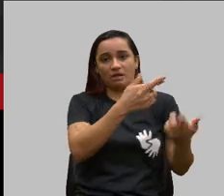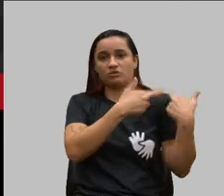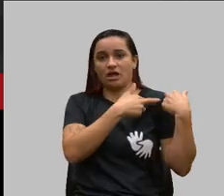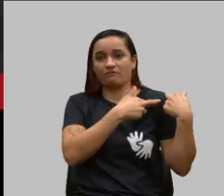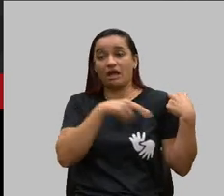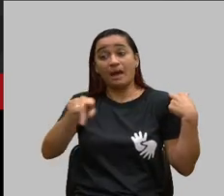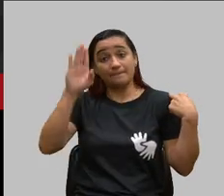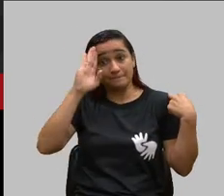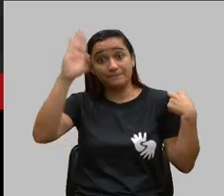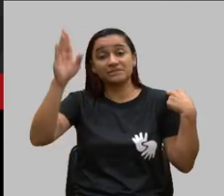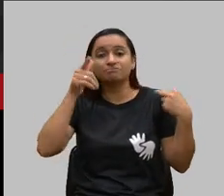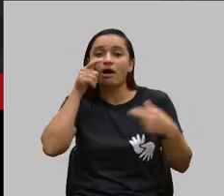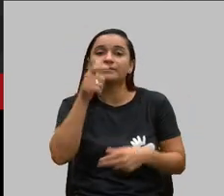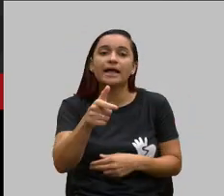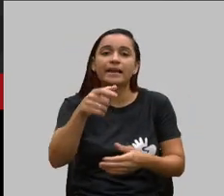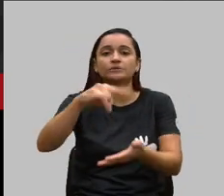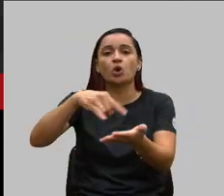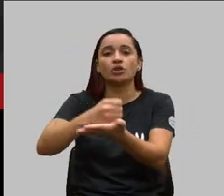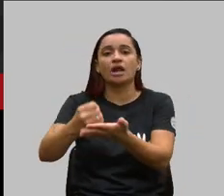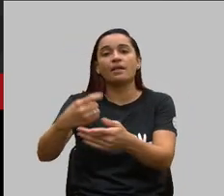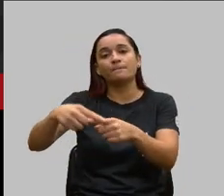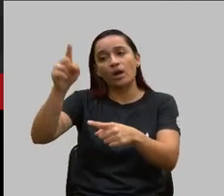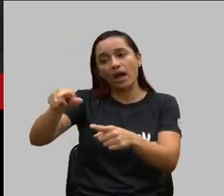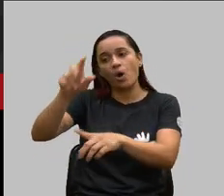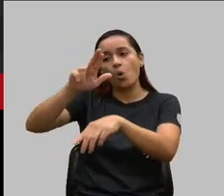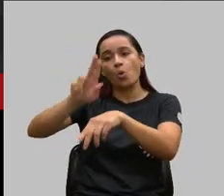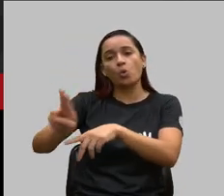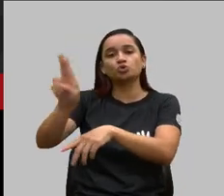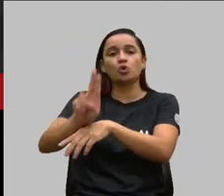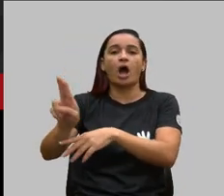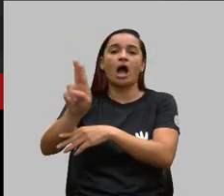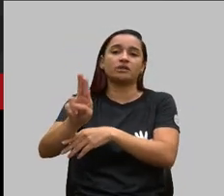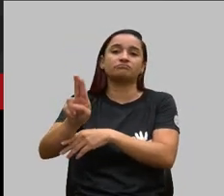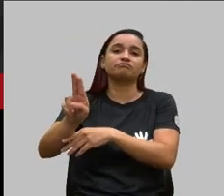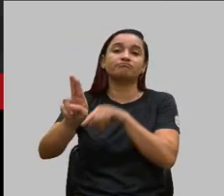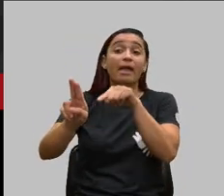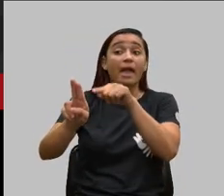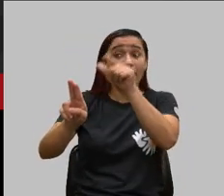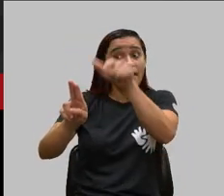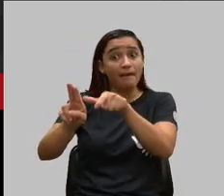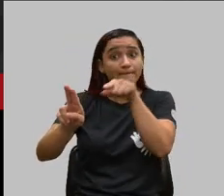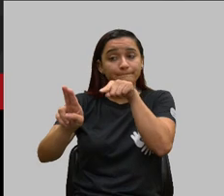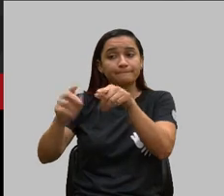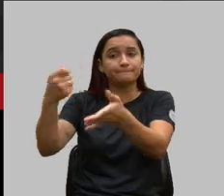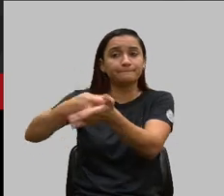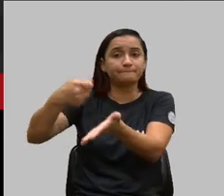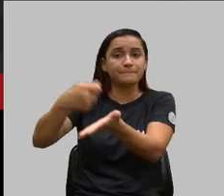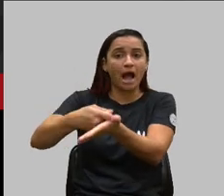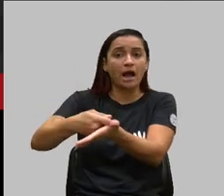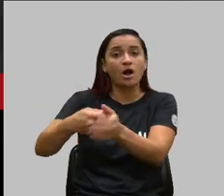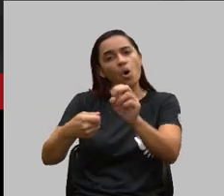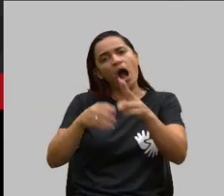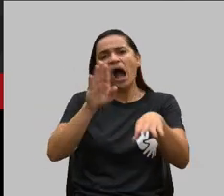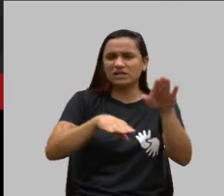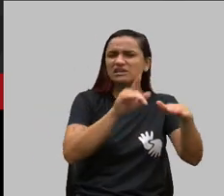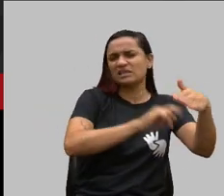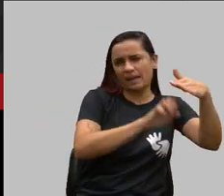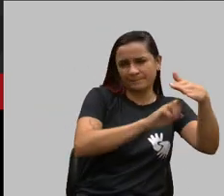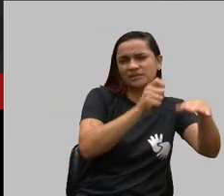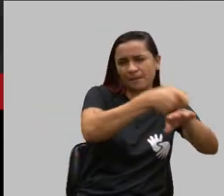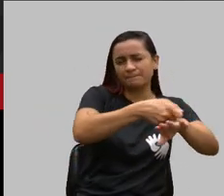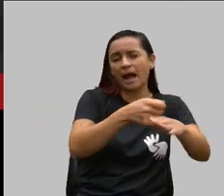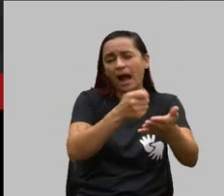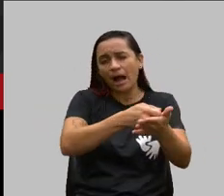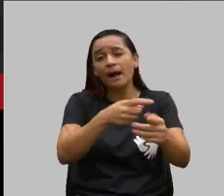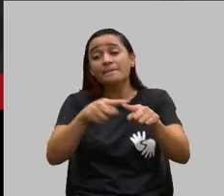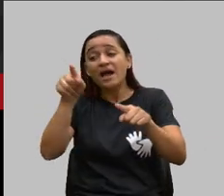o principal interessado, porque ele é aquele que por vezes paga, ou às vezes seu empregador paga, mas por vezes paga, e é